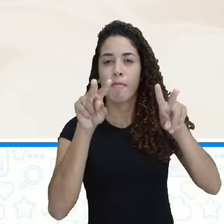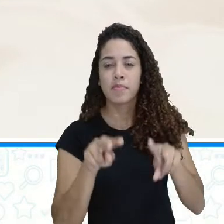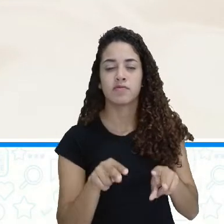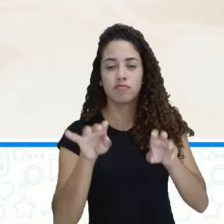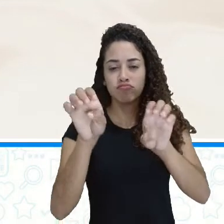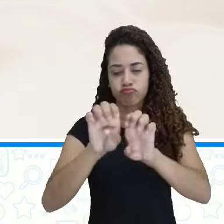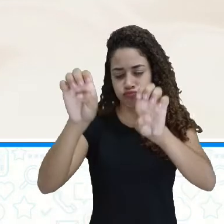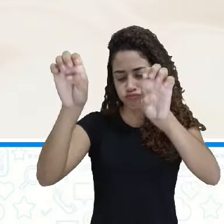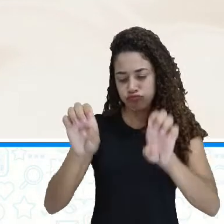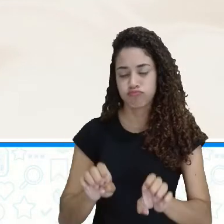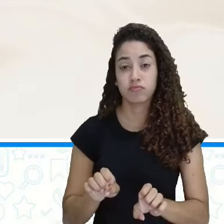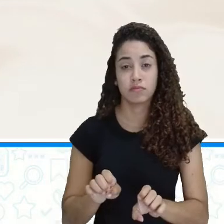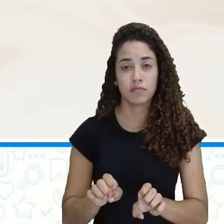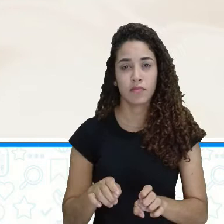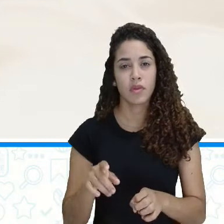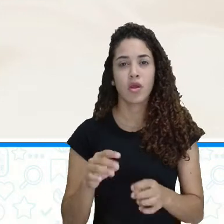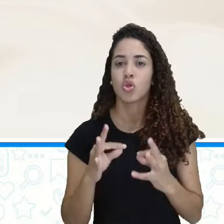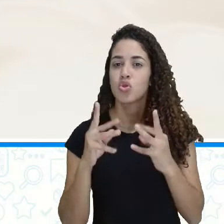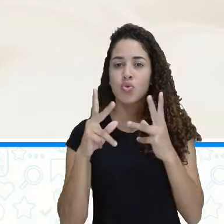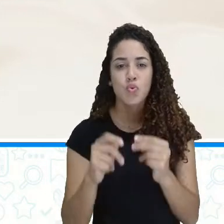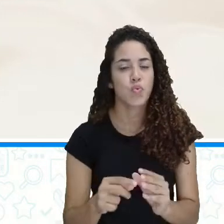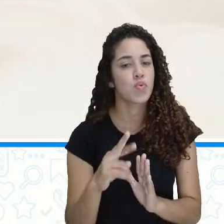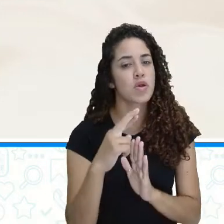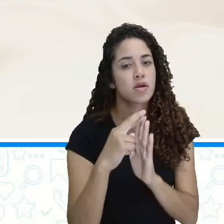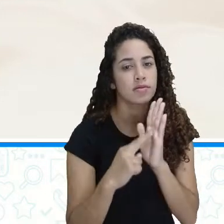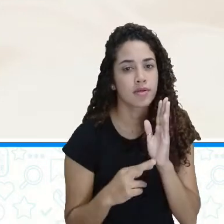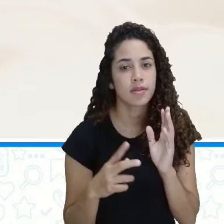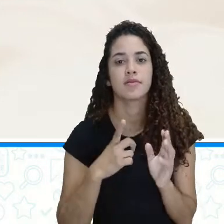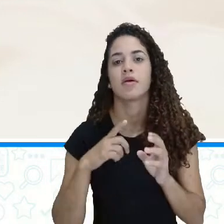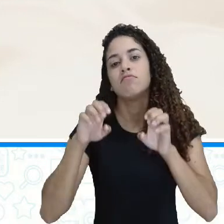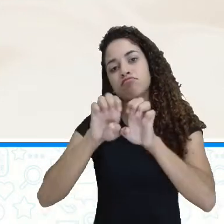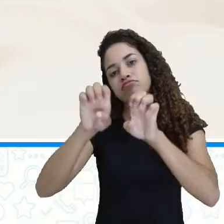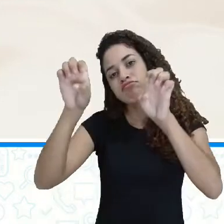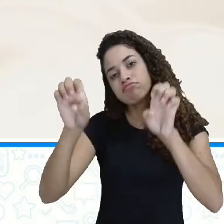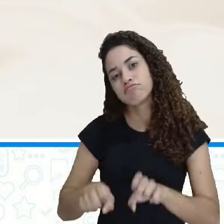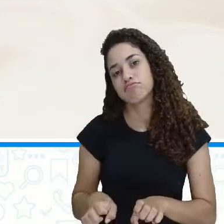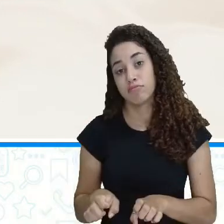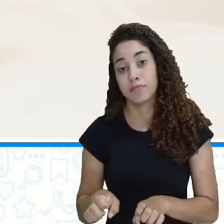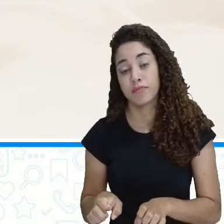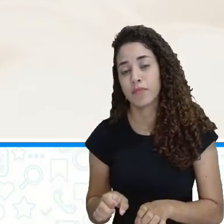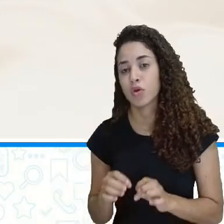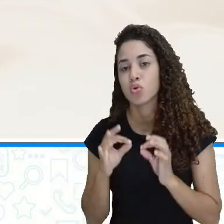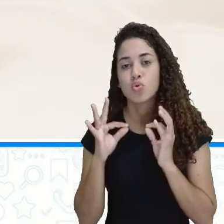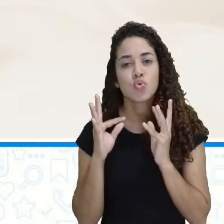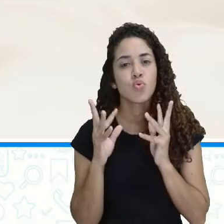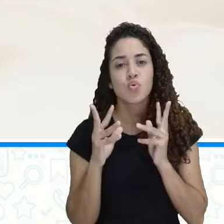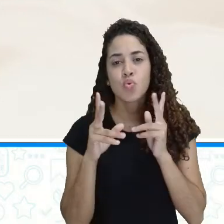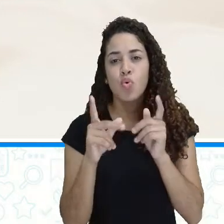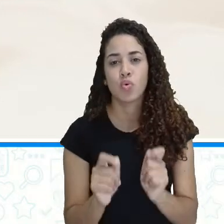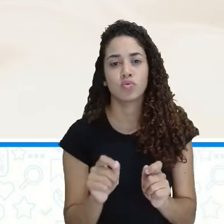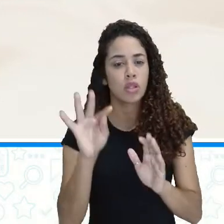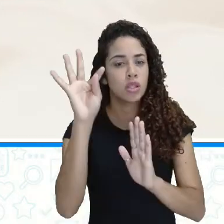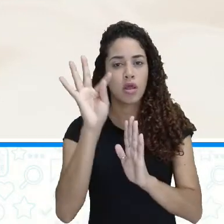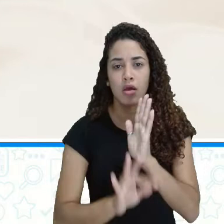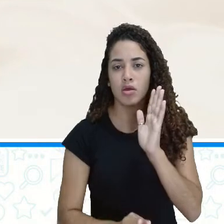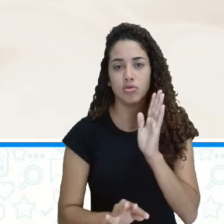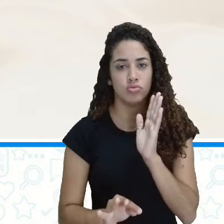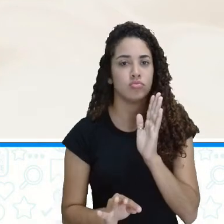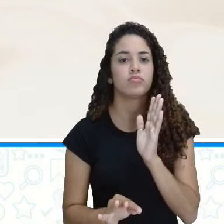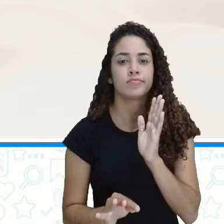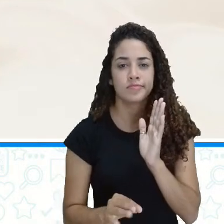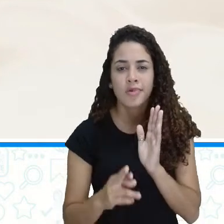estrutura? Toda receita, gente, tem uma estrutura. Aliás, todo texto, certo?